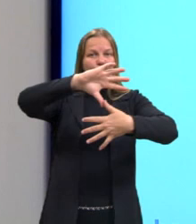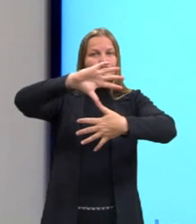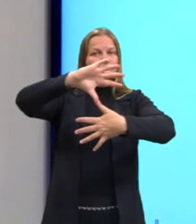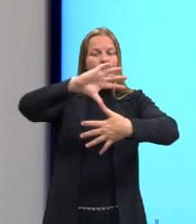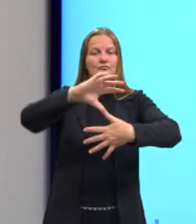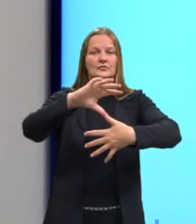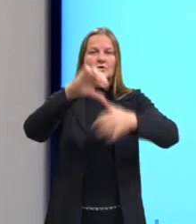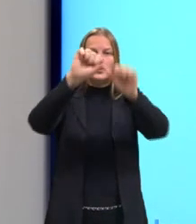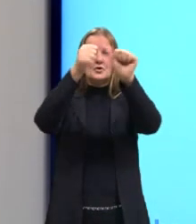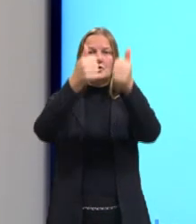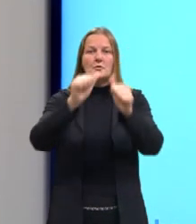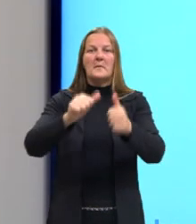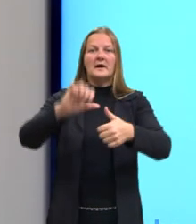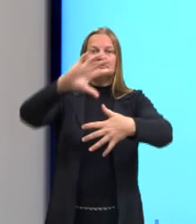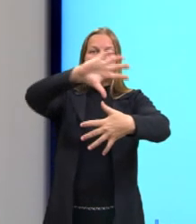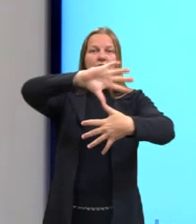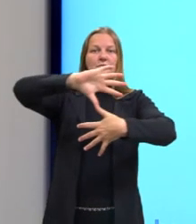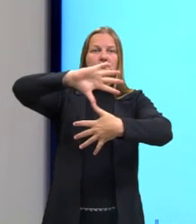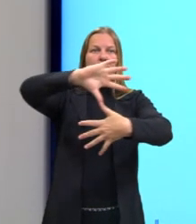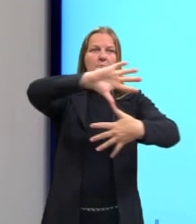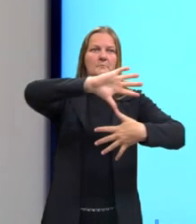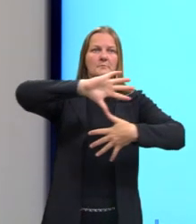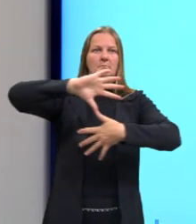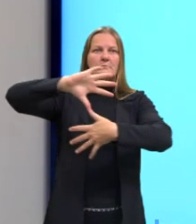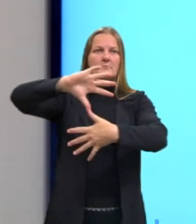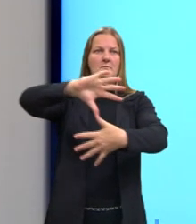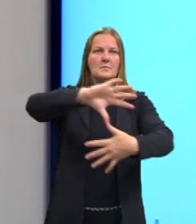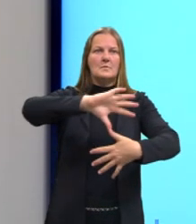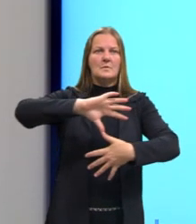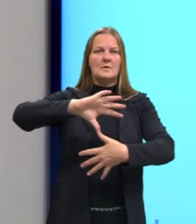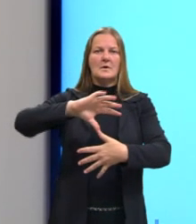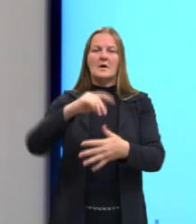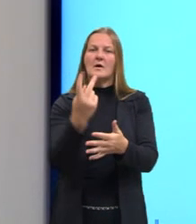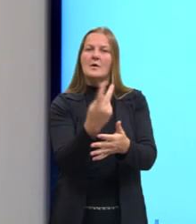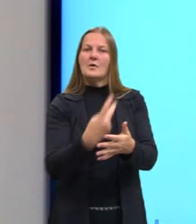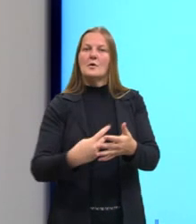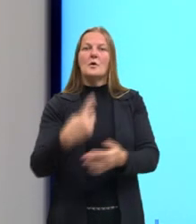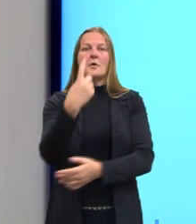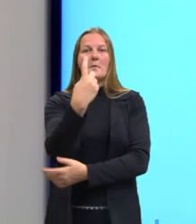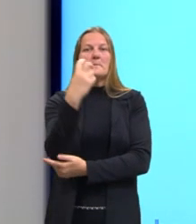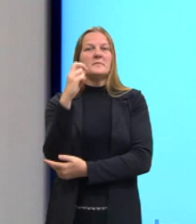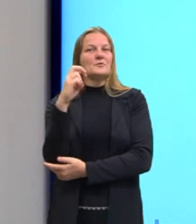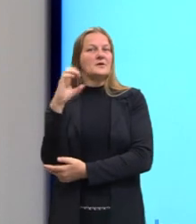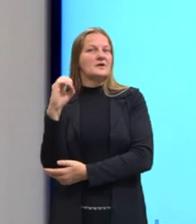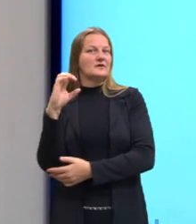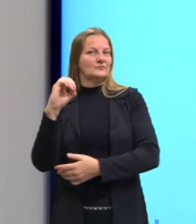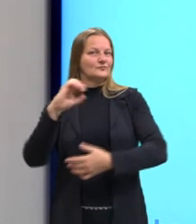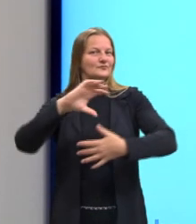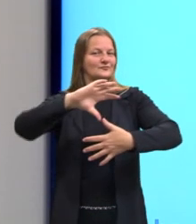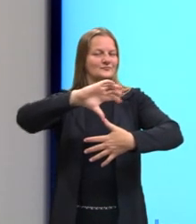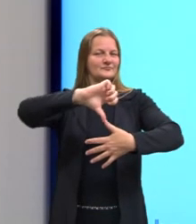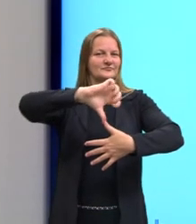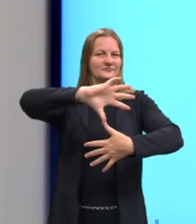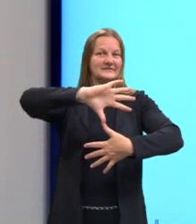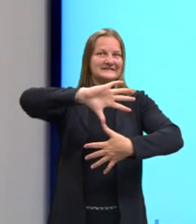América, né? Logicamente, da cartografia de lá por 1500, tá?